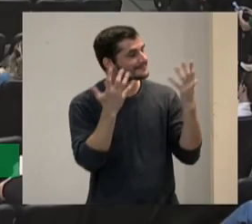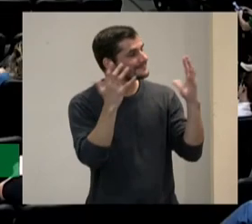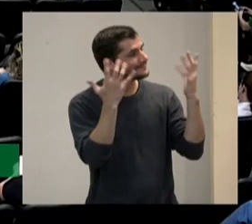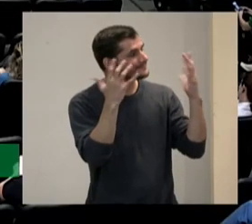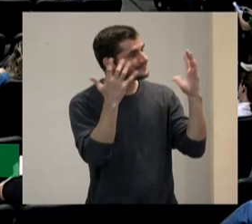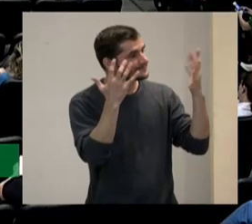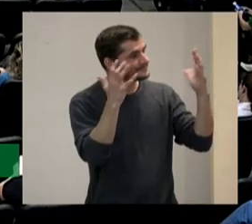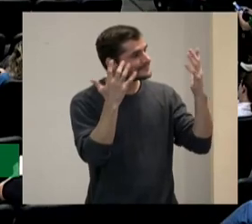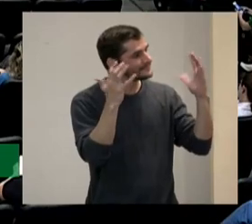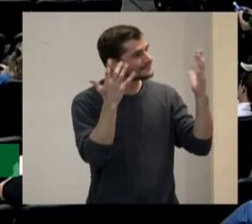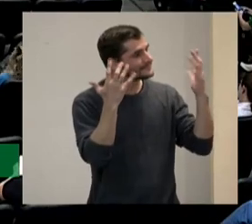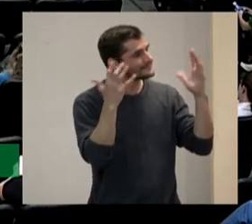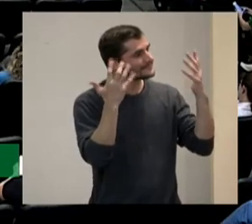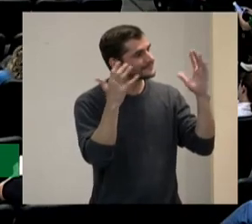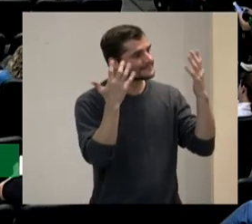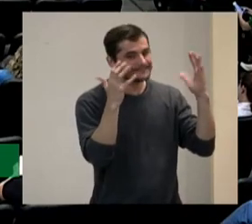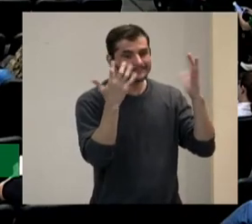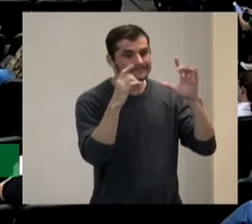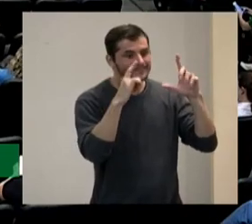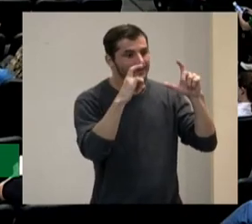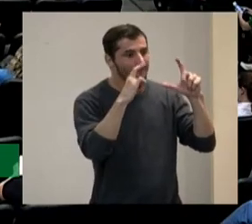fotos ali